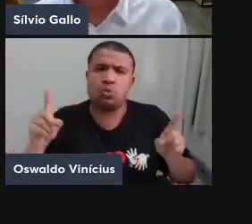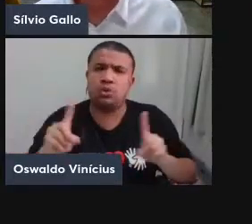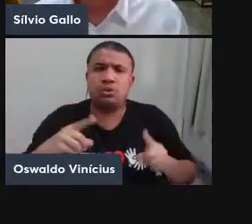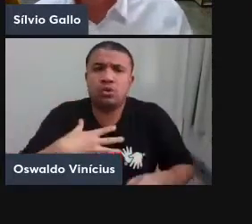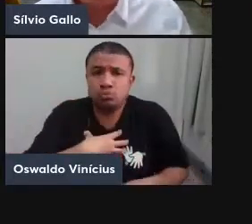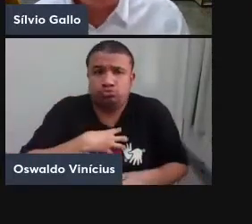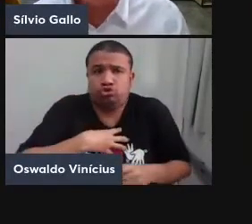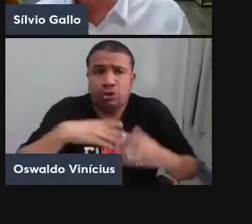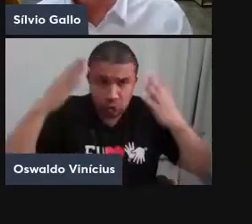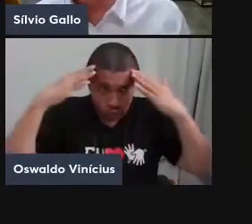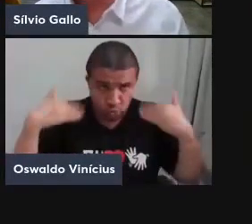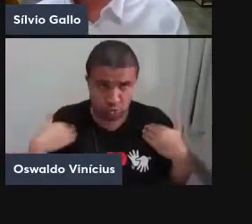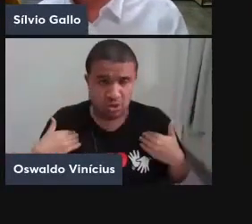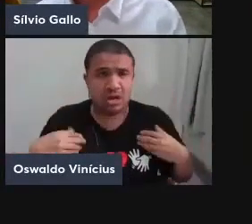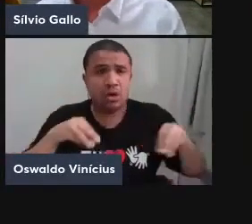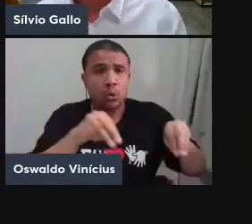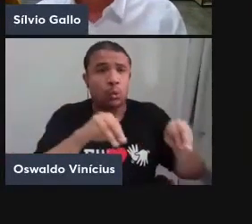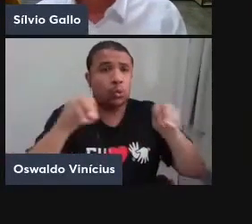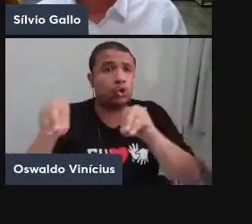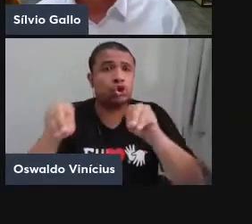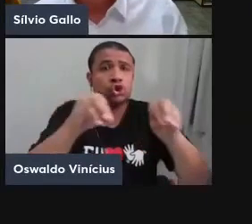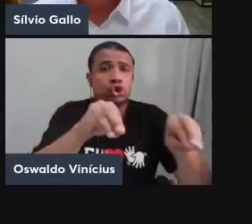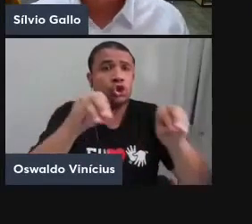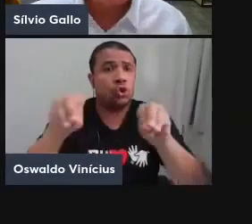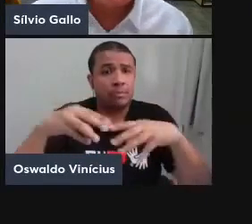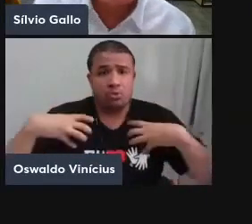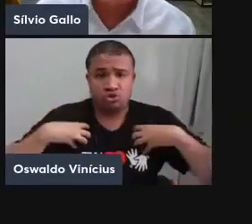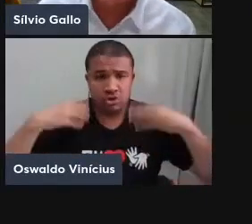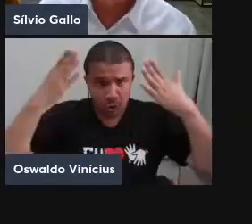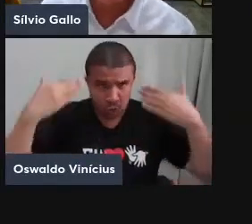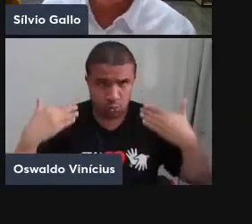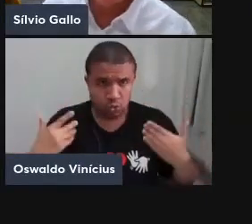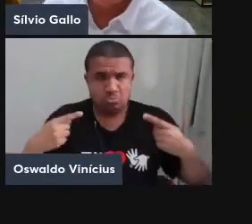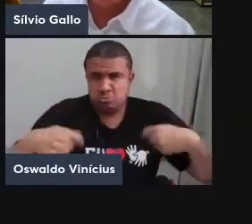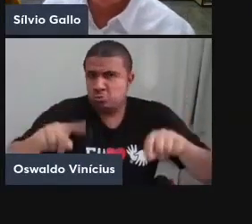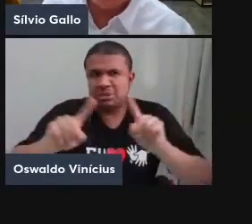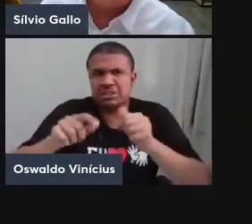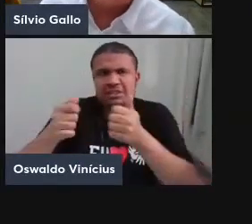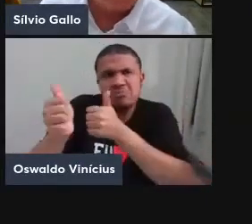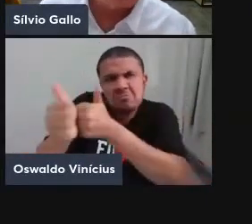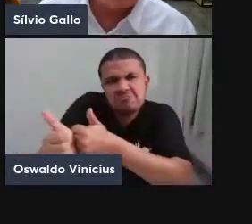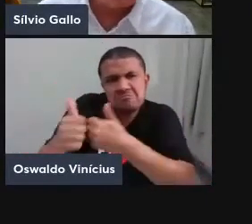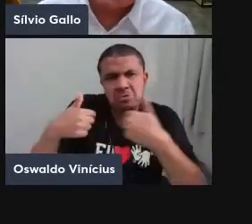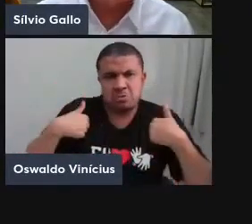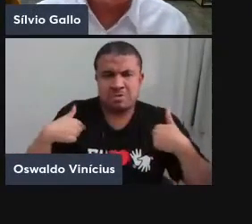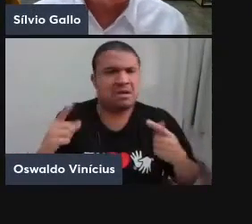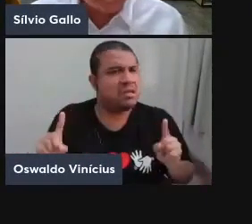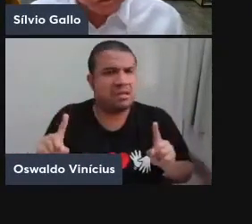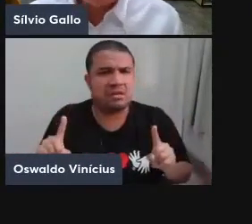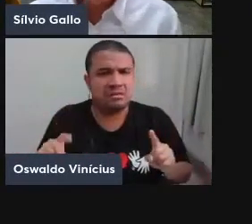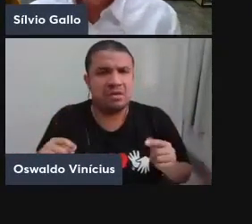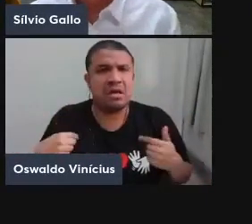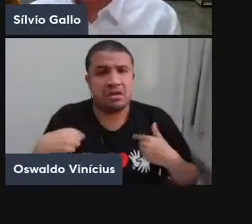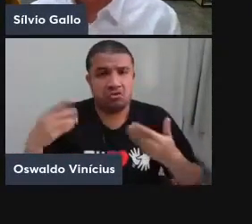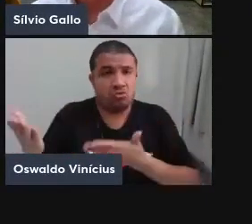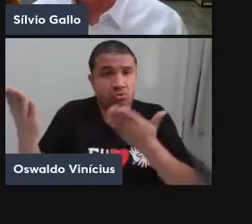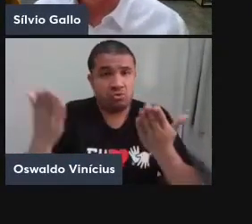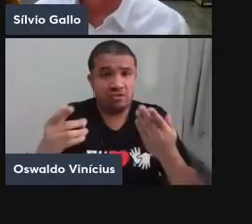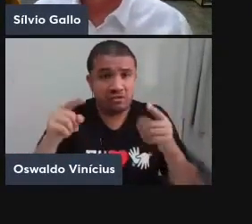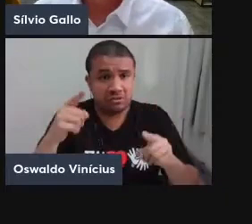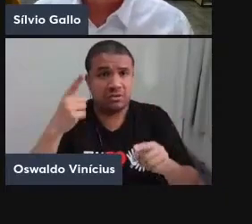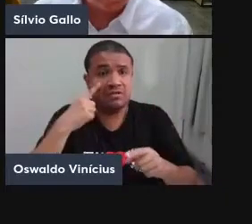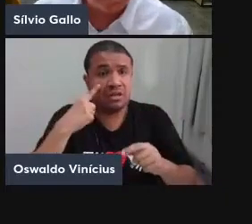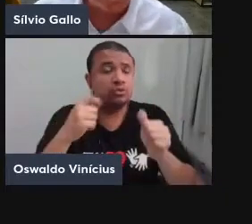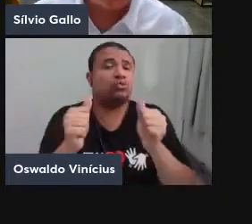jeito de corpo, ser nômade é um jeito de corpo, e vocês não precisam me acompanhar. Mas, claro, eu os convido para virem